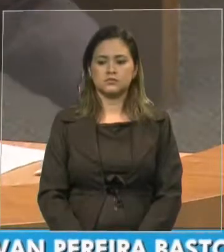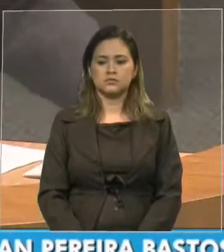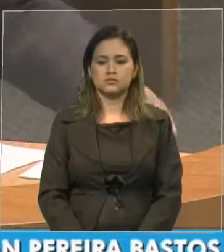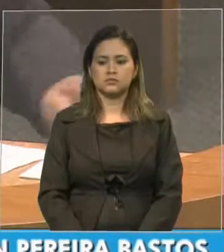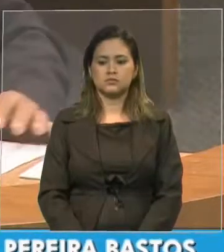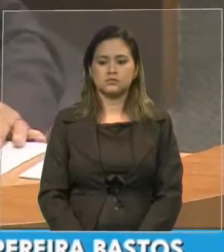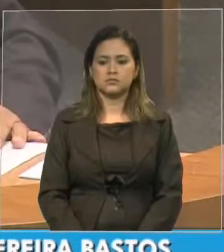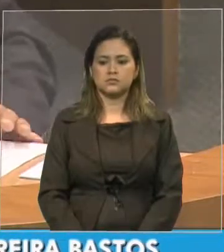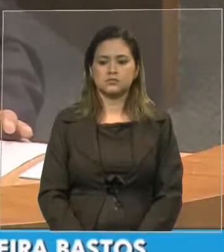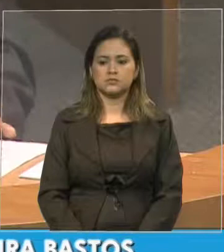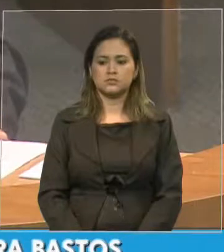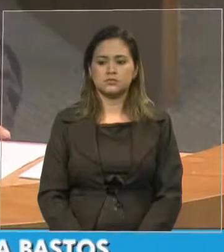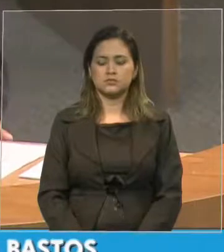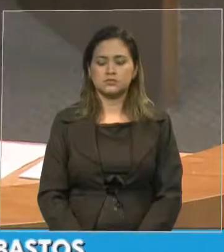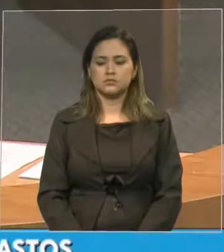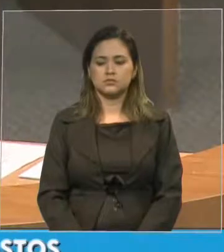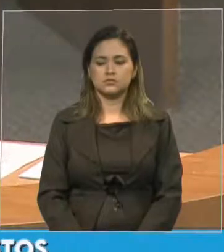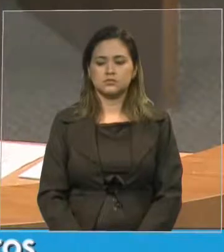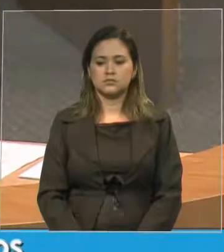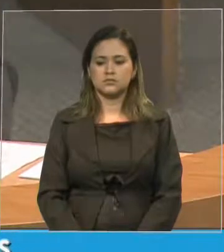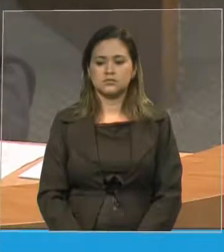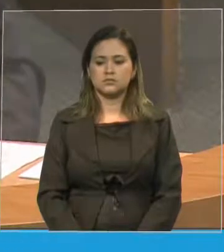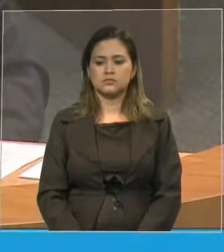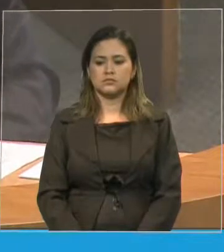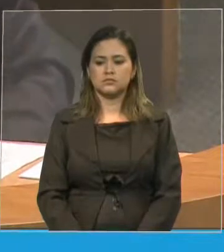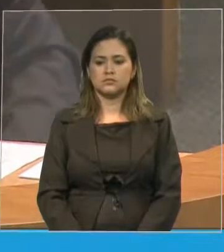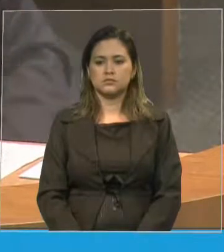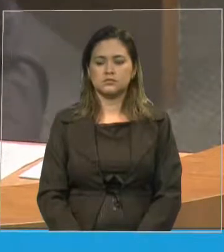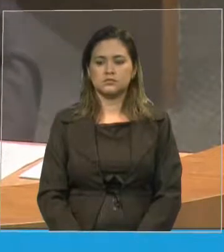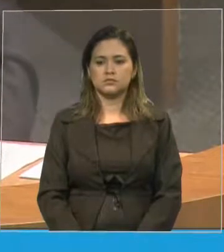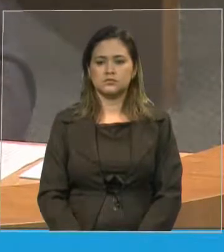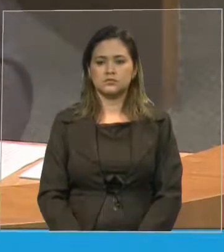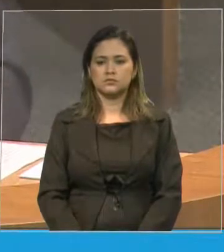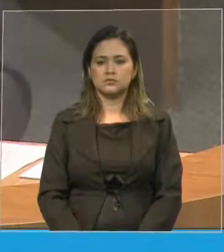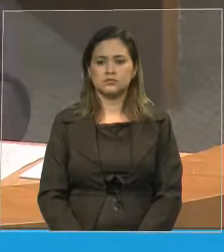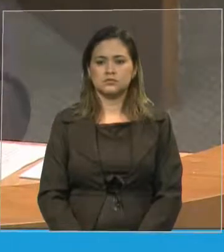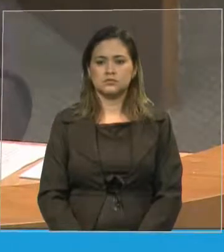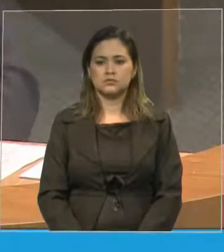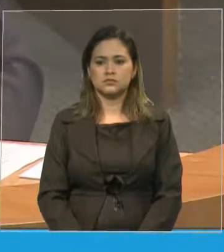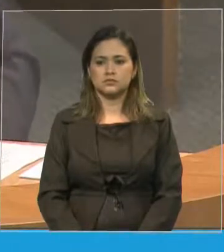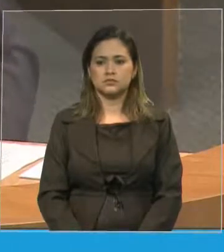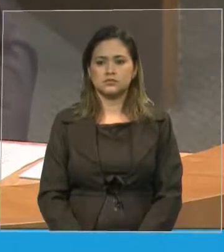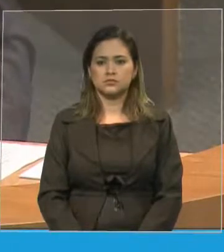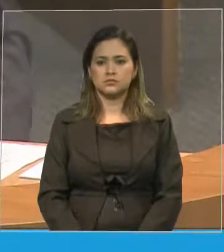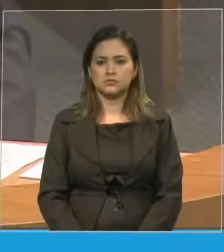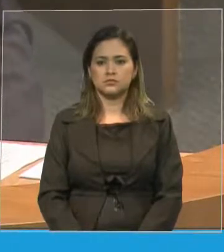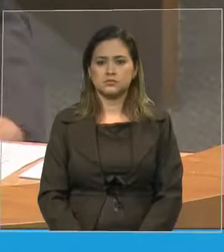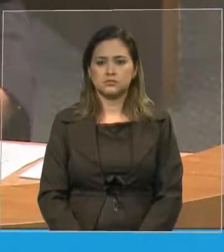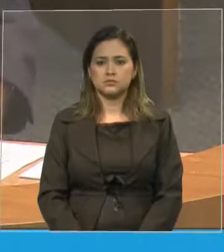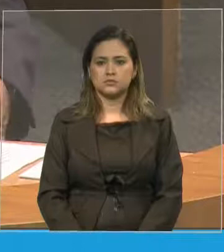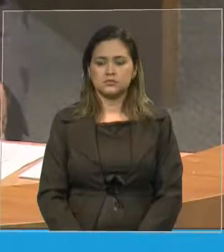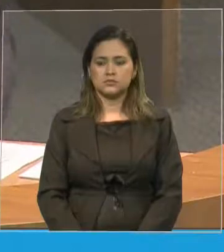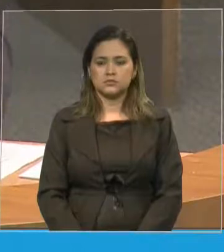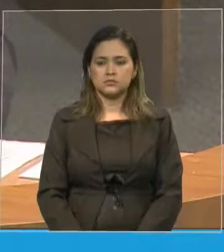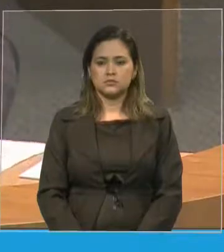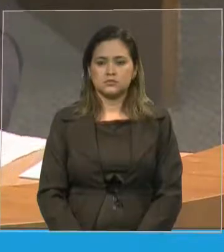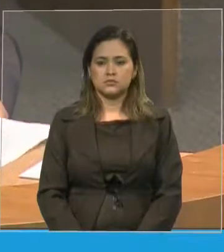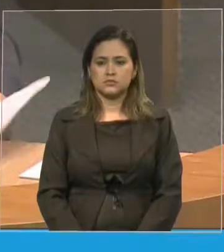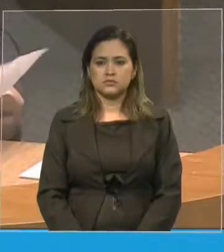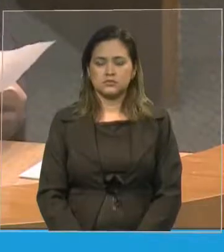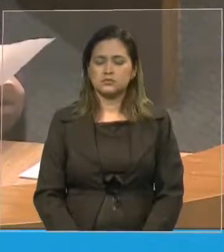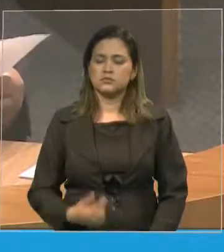Eu quero iniciar o meu pronunciamento fazendo